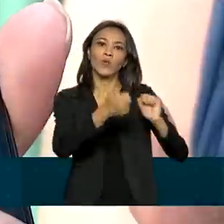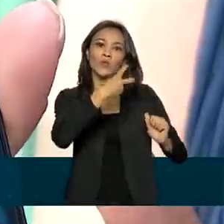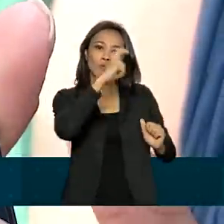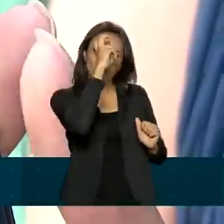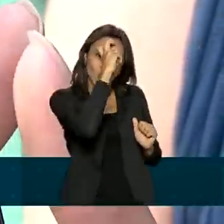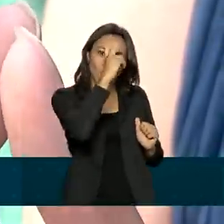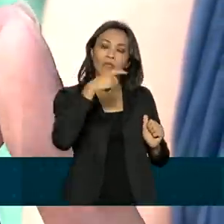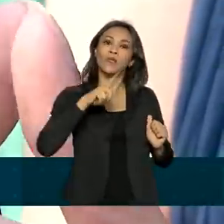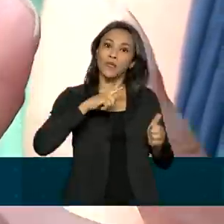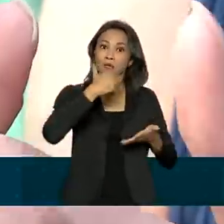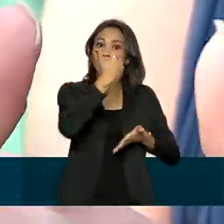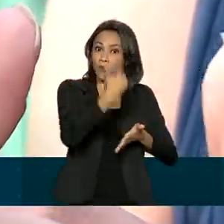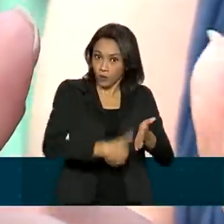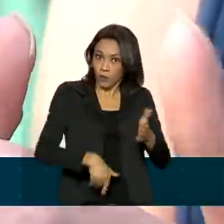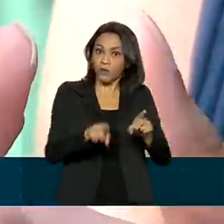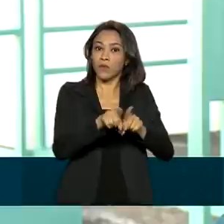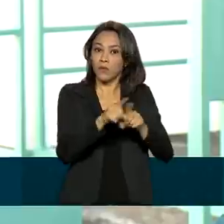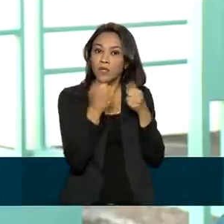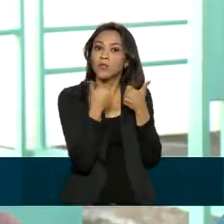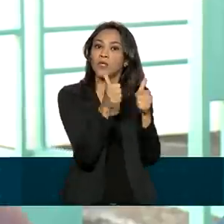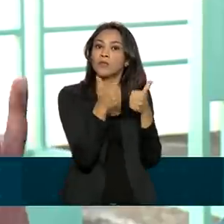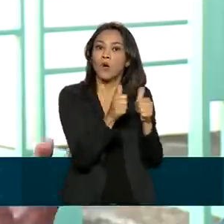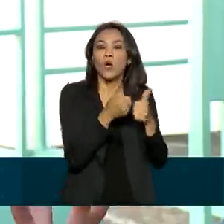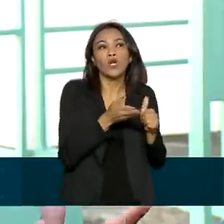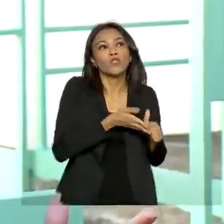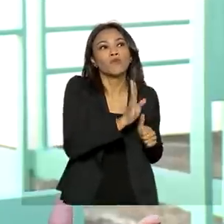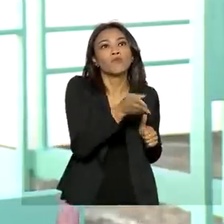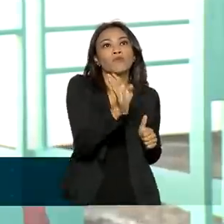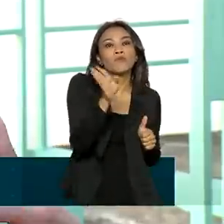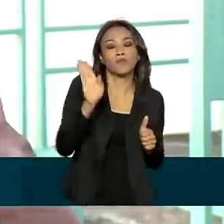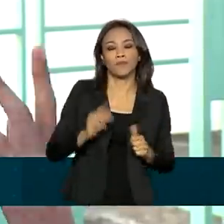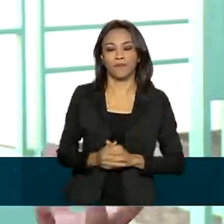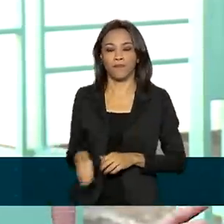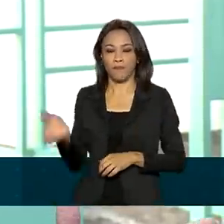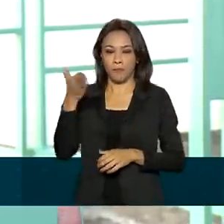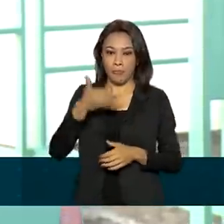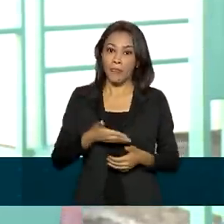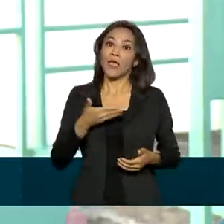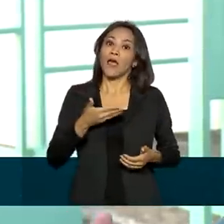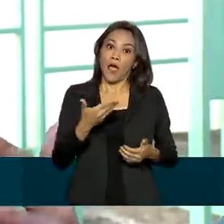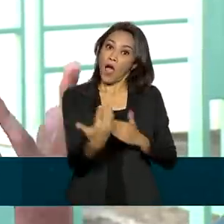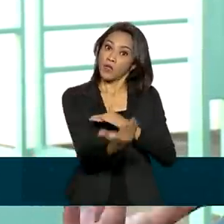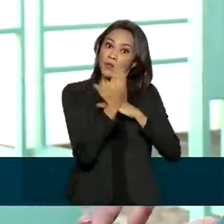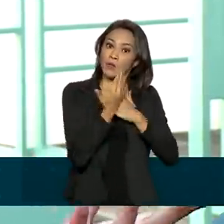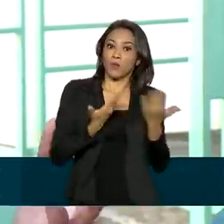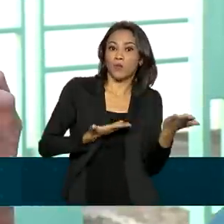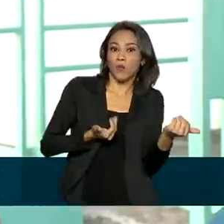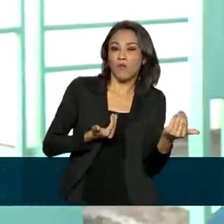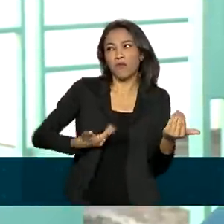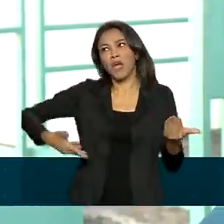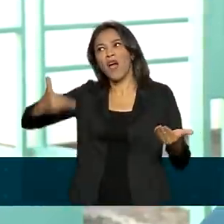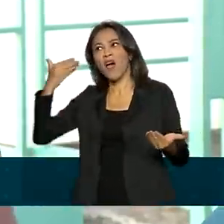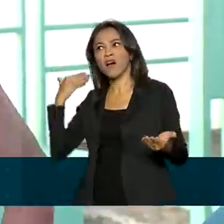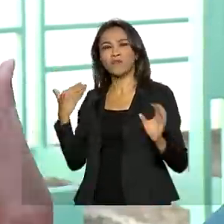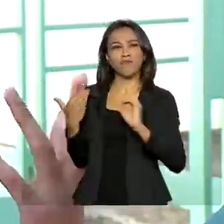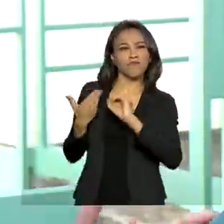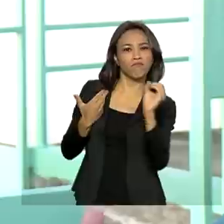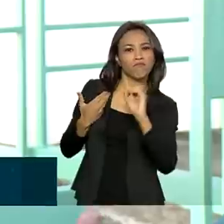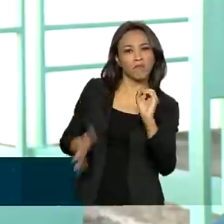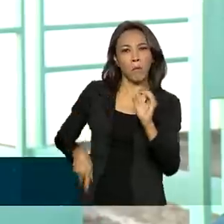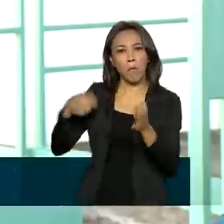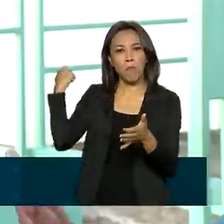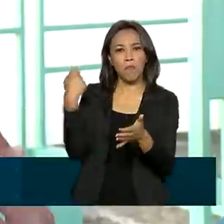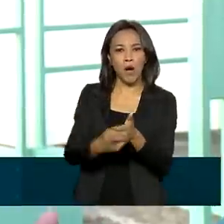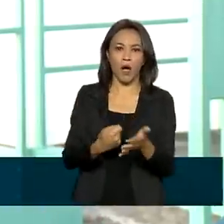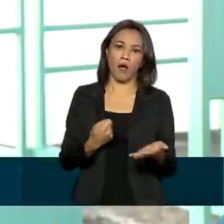desconto no transporte interestadual. Ele possibilita que os jovens tenham mais possibilidades, né? Porque antes não existia isso, a gente tinha que pagar do nosso